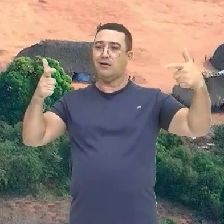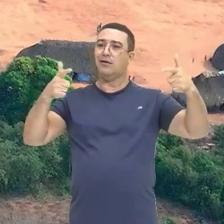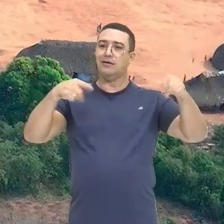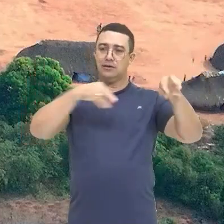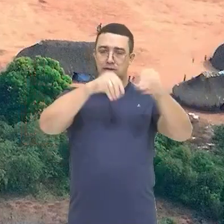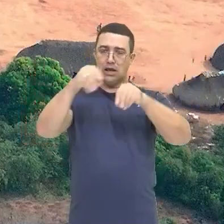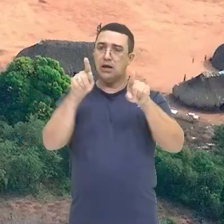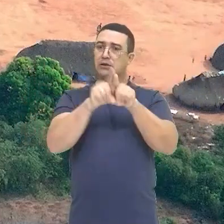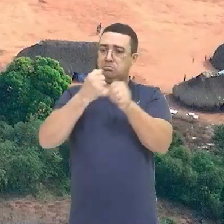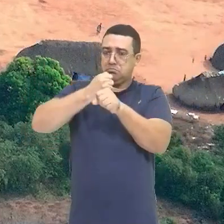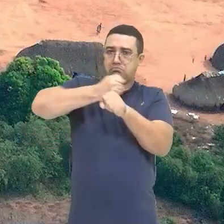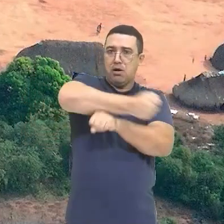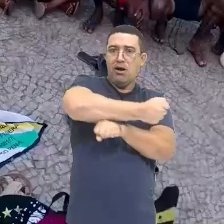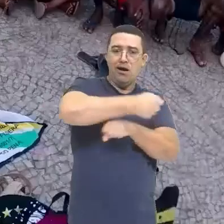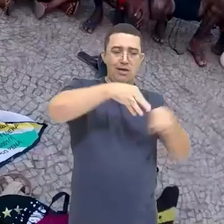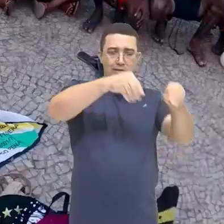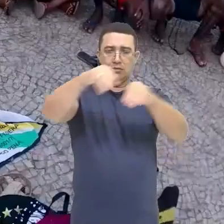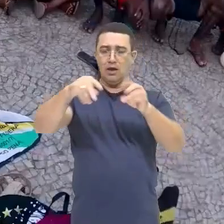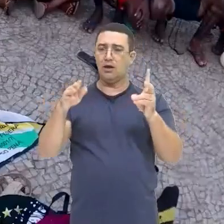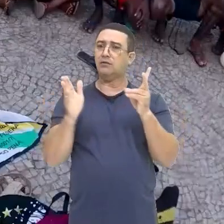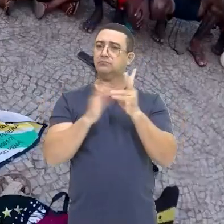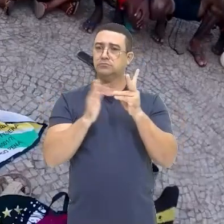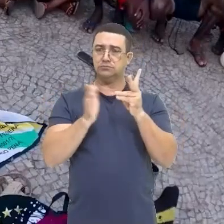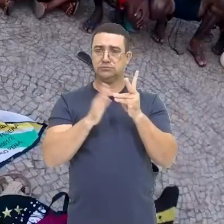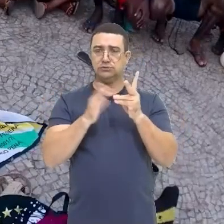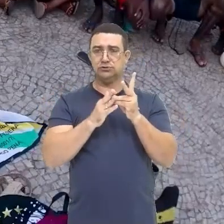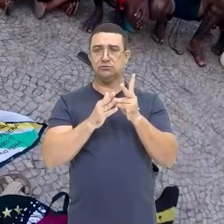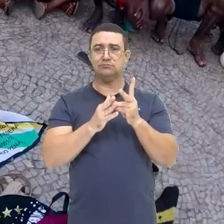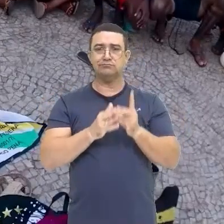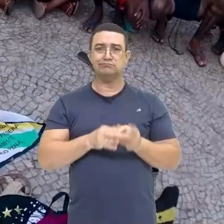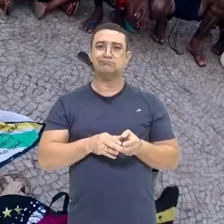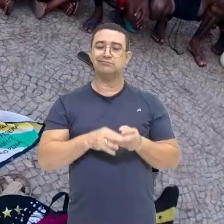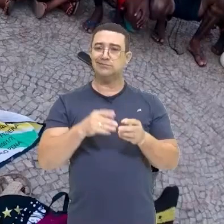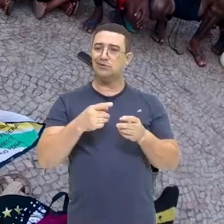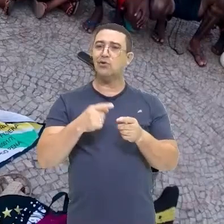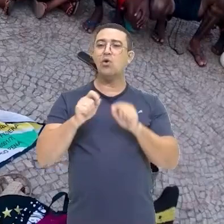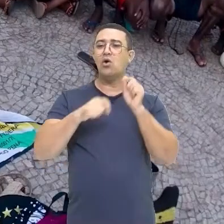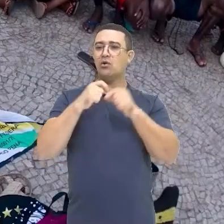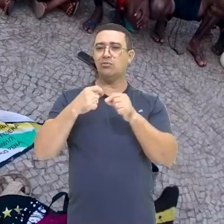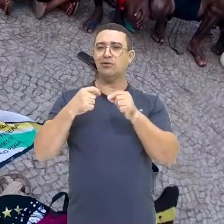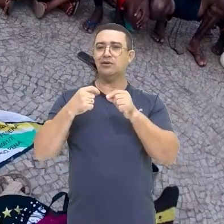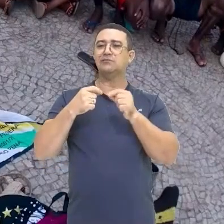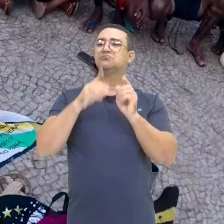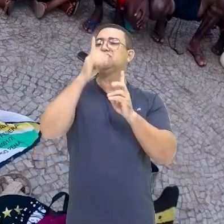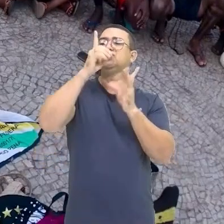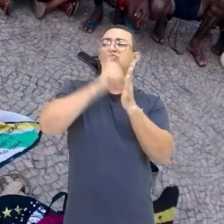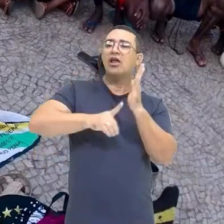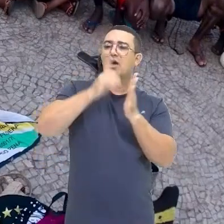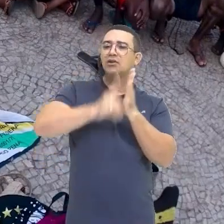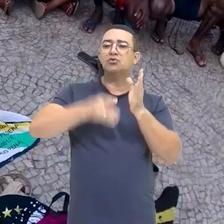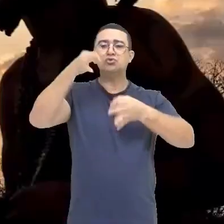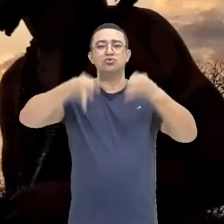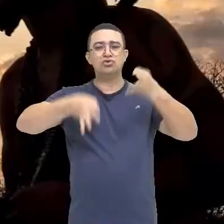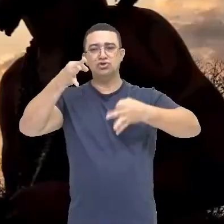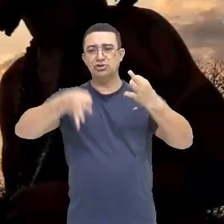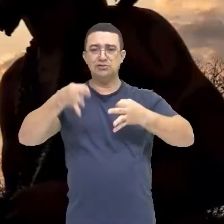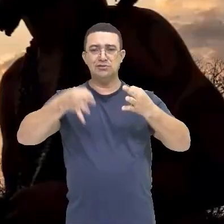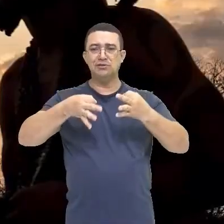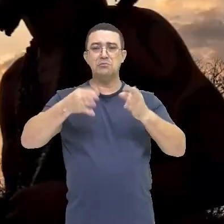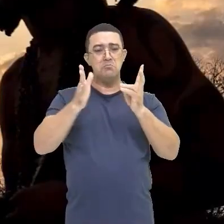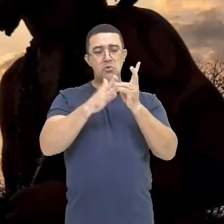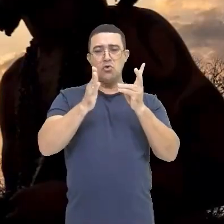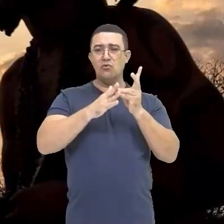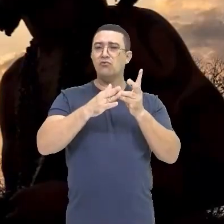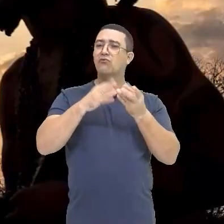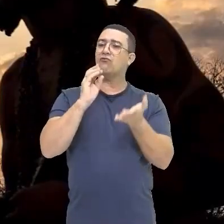De terras indígenas Por garimpeiros Ou seja Um verdadeiro retrocesso Na luta por direitos E justiça Dos povos originários O PL